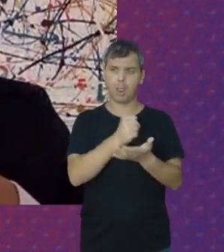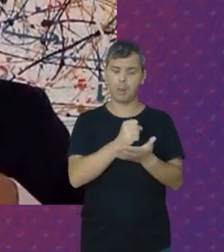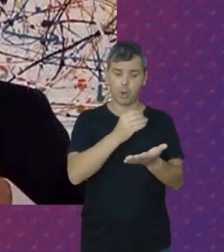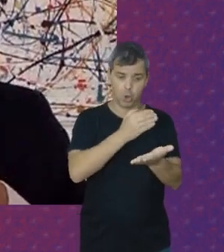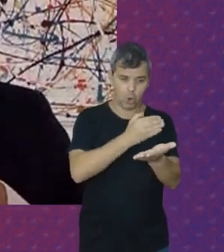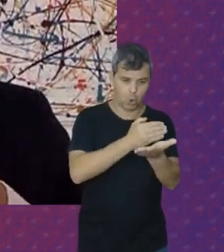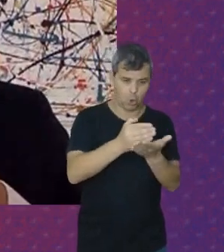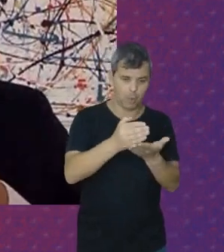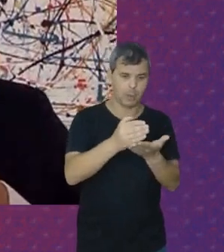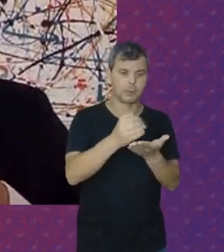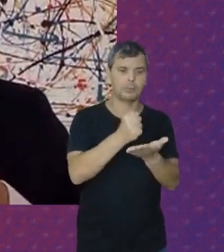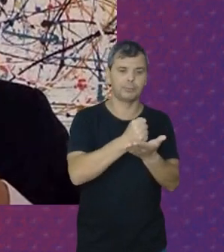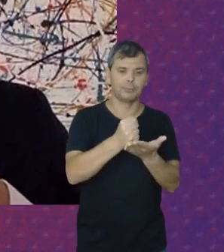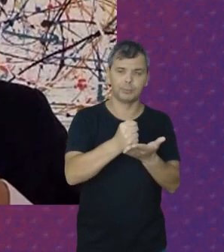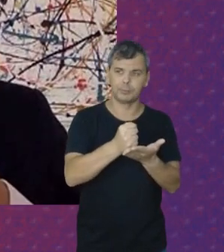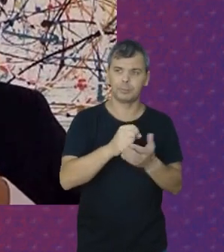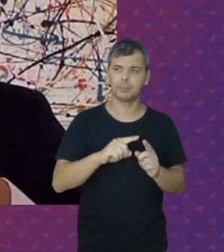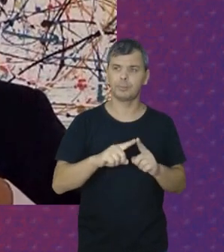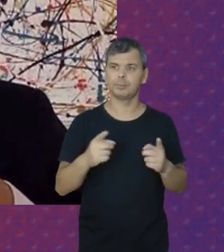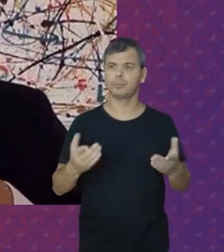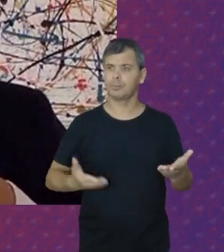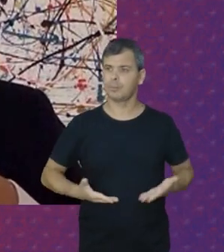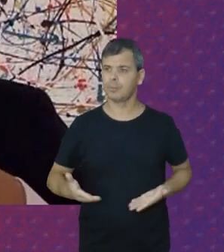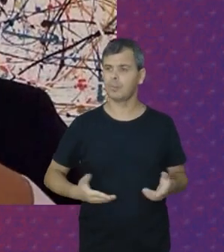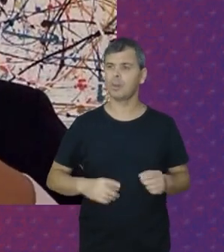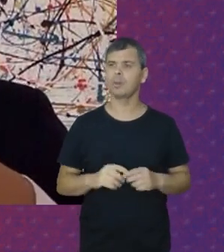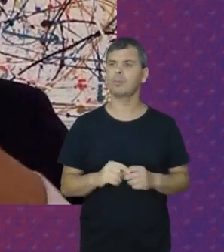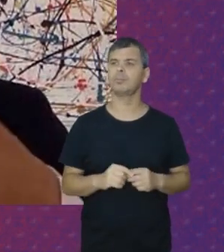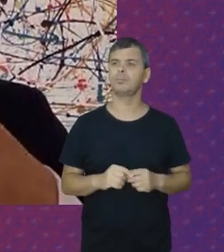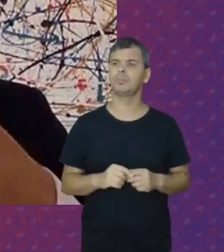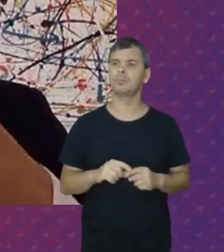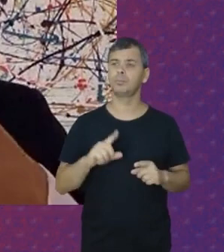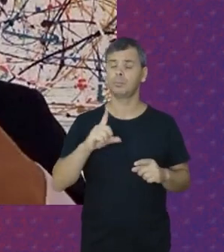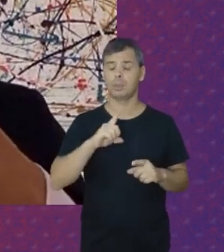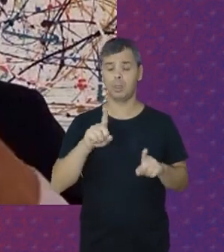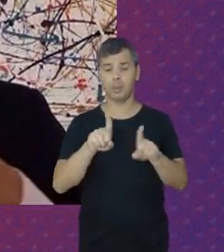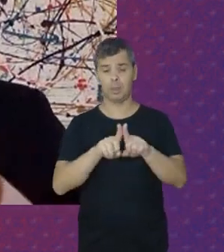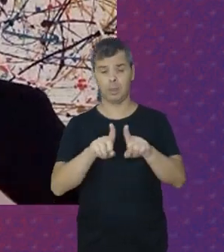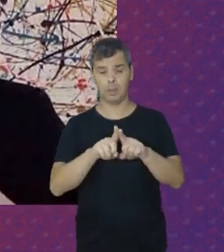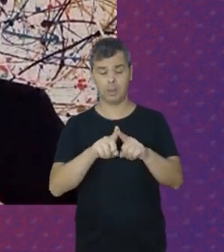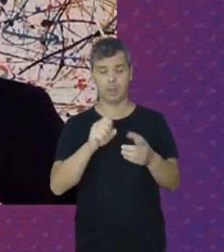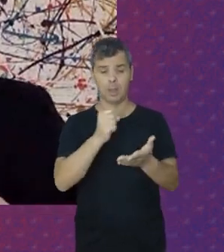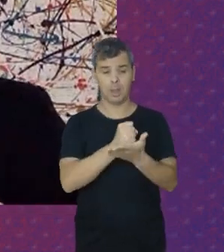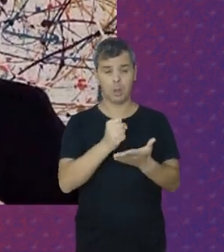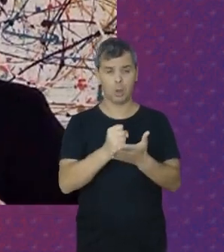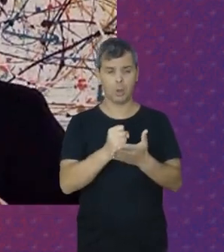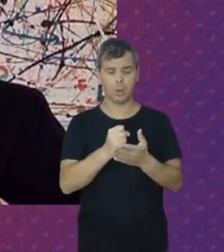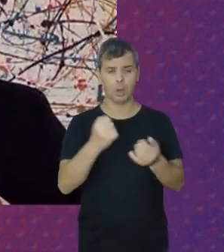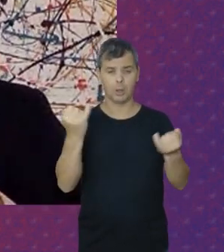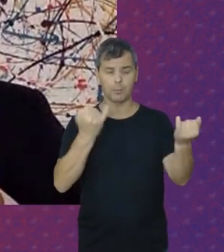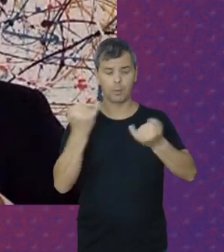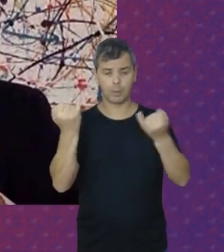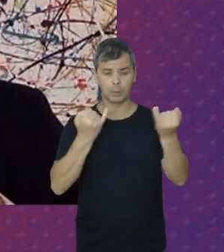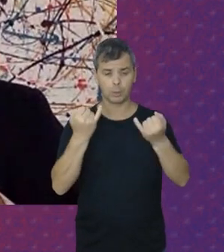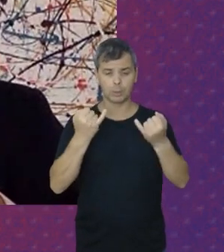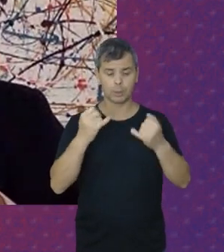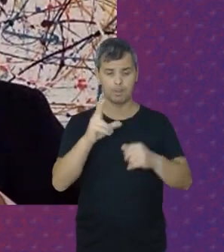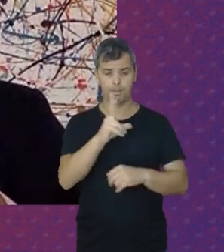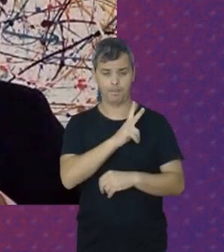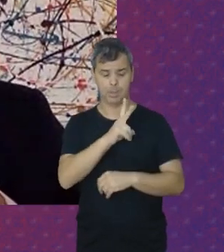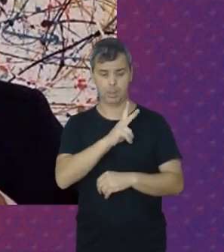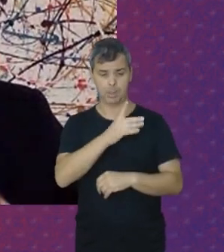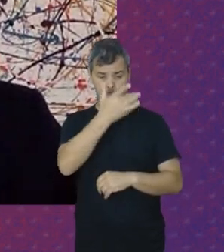início Dos serviços Prestados E também O registro De dados Pessoais Das